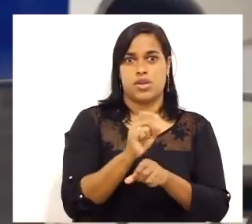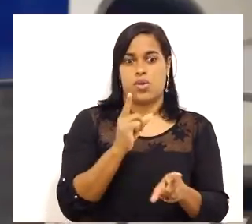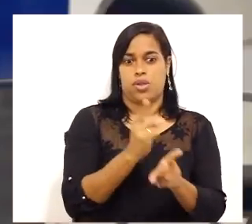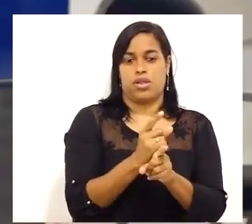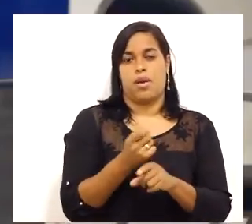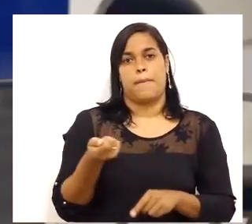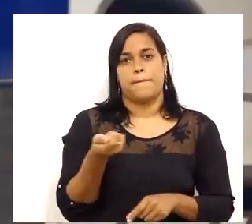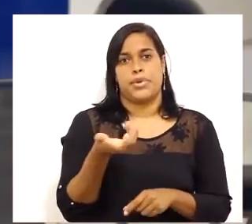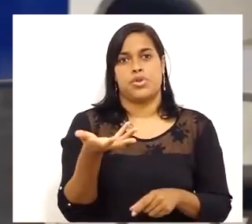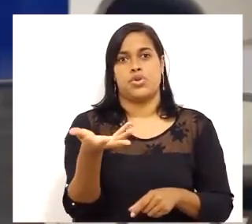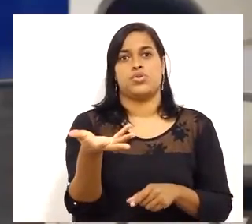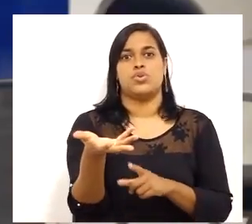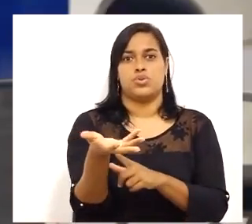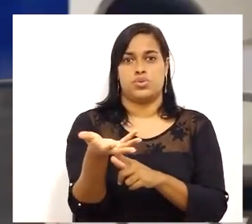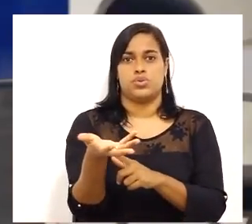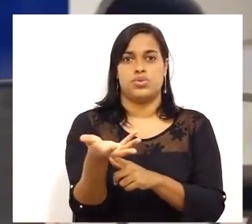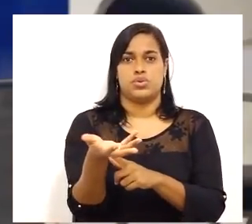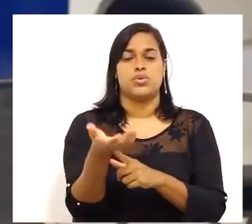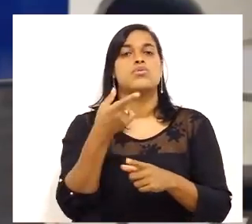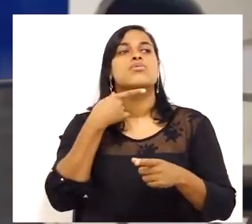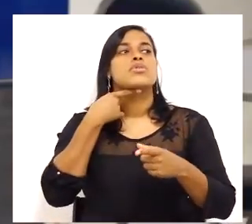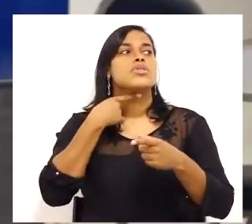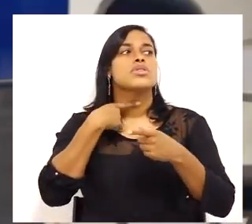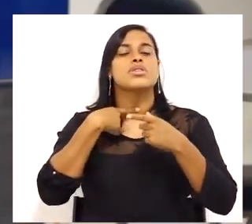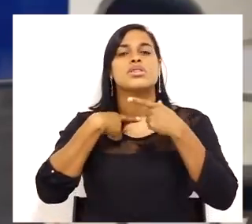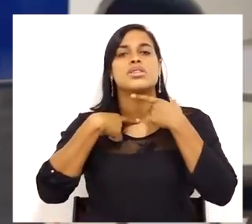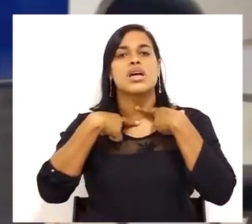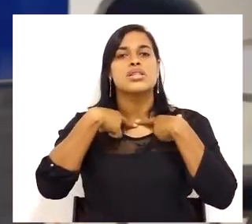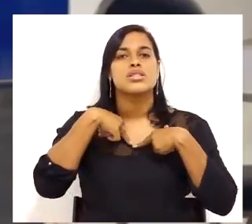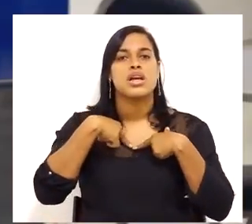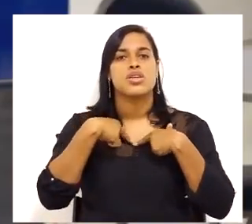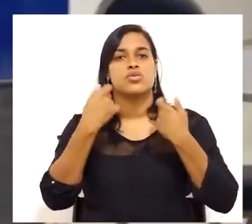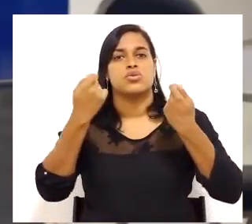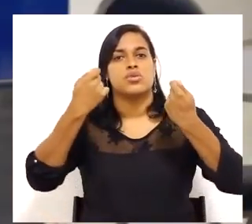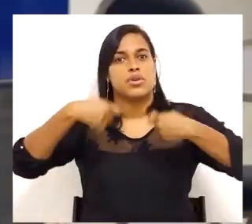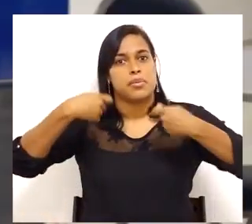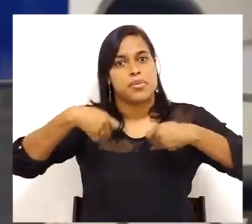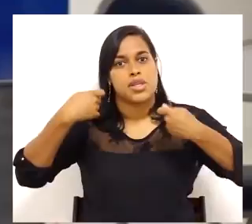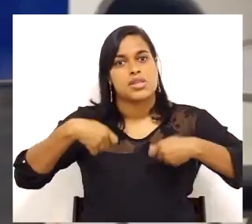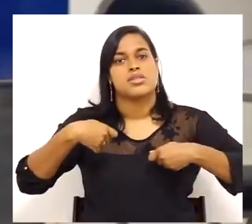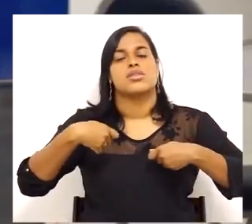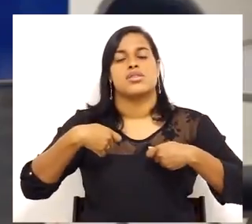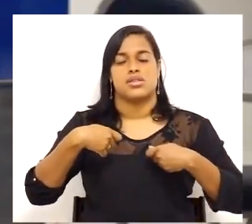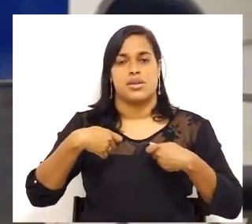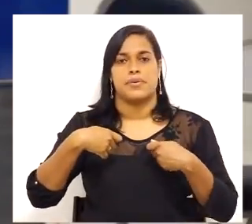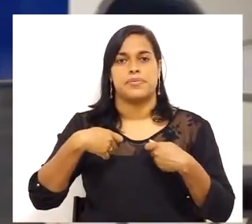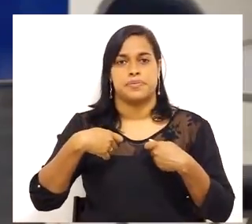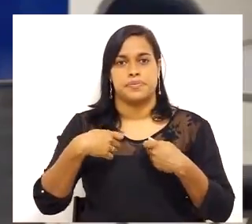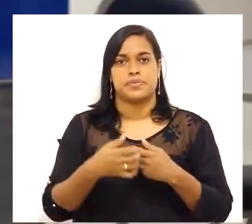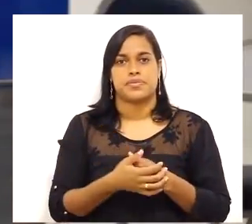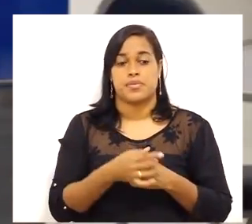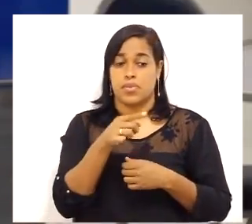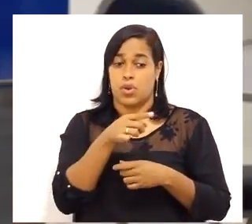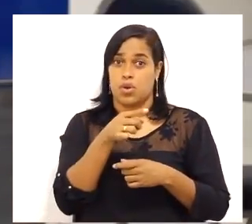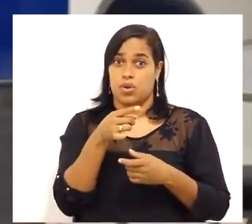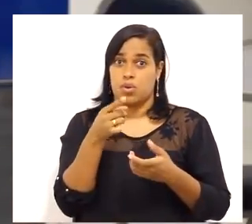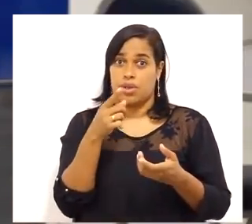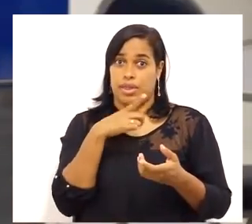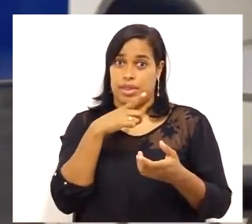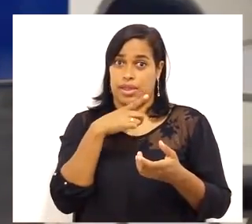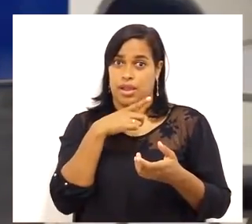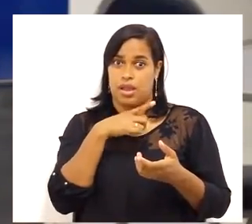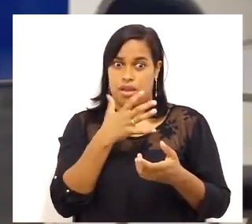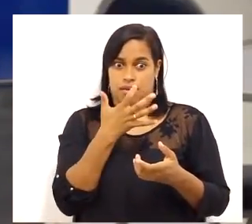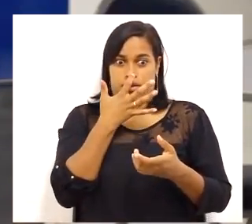Ele não externa o seu desejo de encontrar aquela necessidade. No entanto, quando ela aparece, ele se